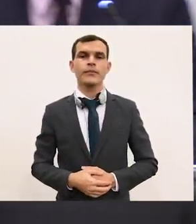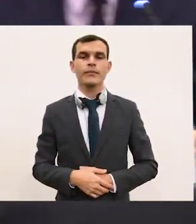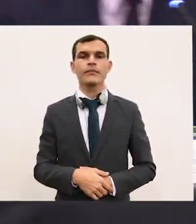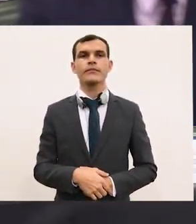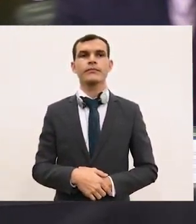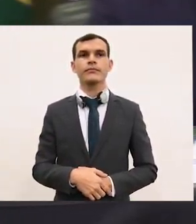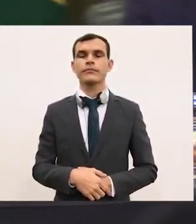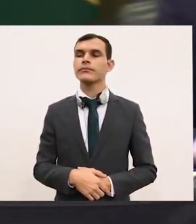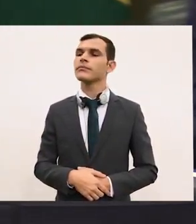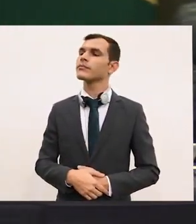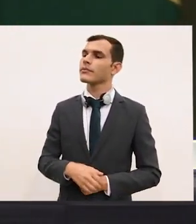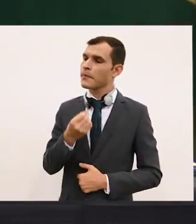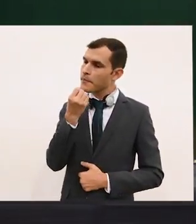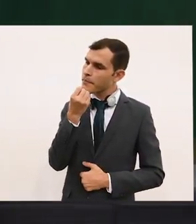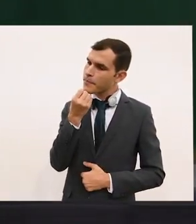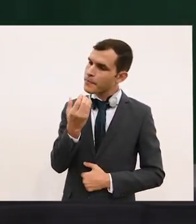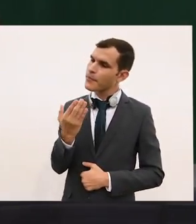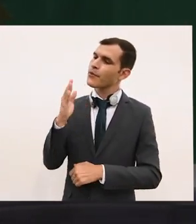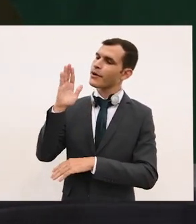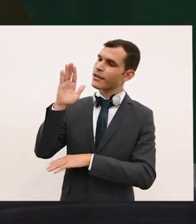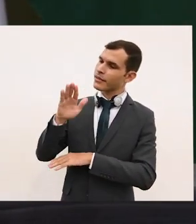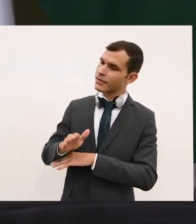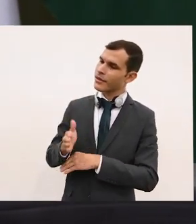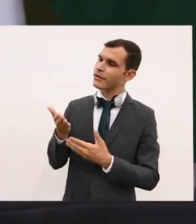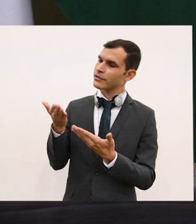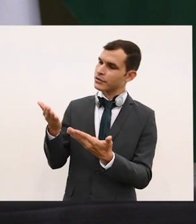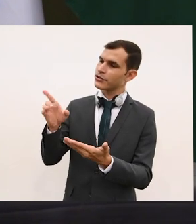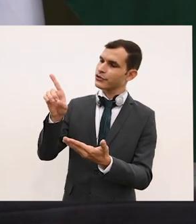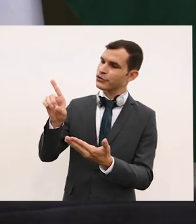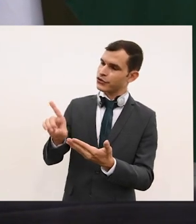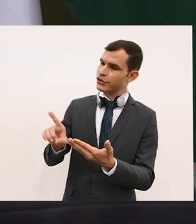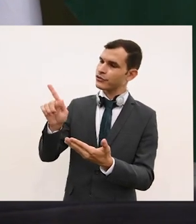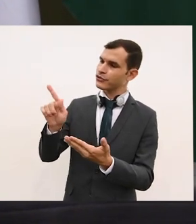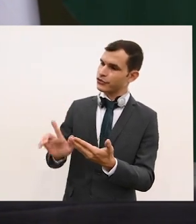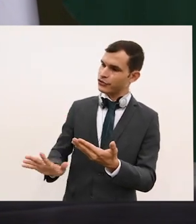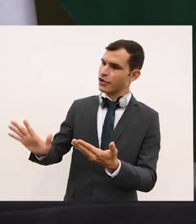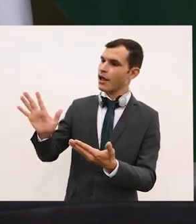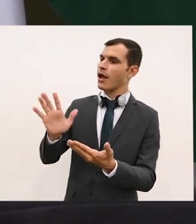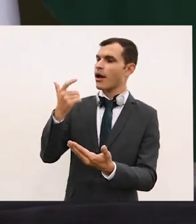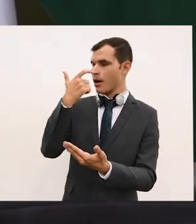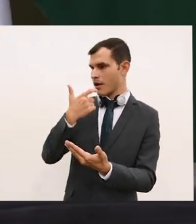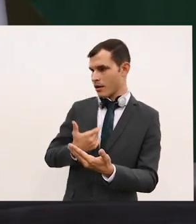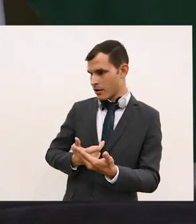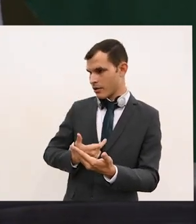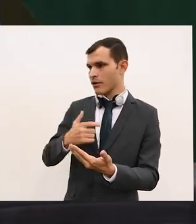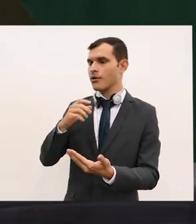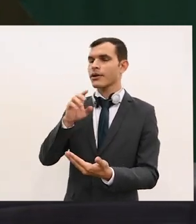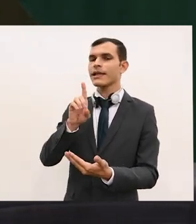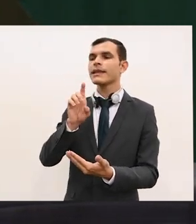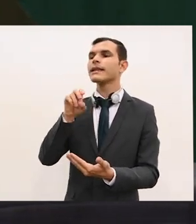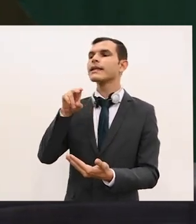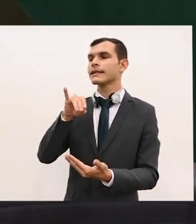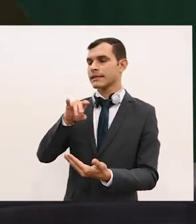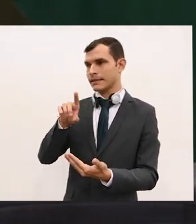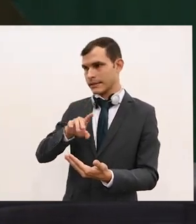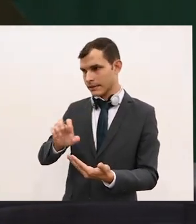Boa tarde, senhora diretora-geral. Eu sou Denise Crispim, do Poder 360.